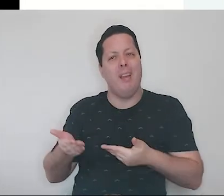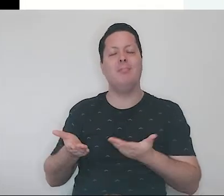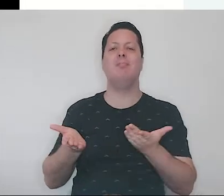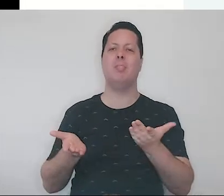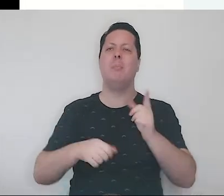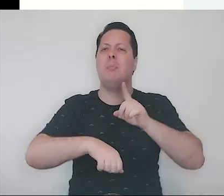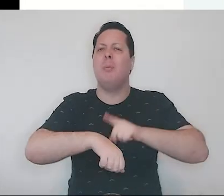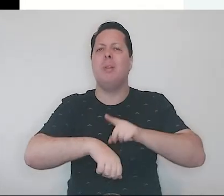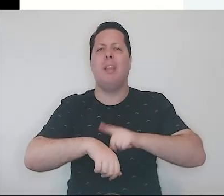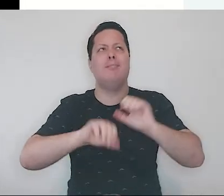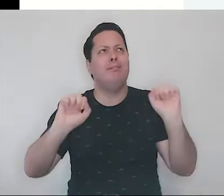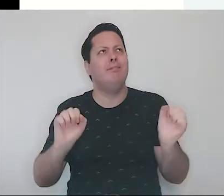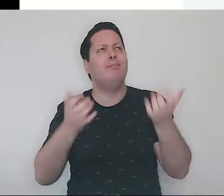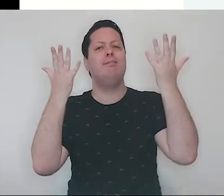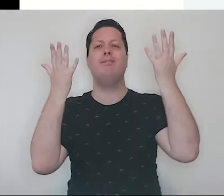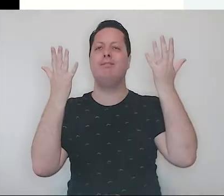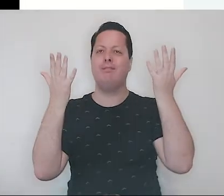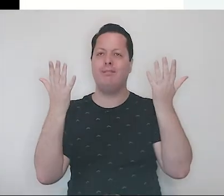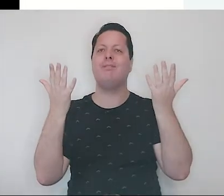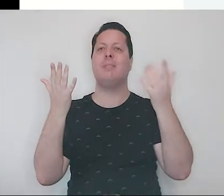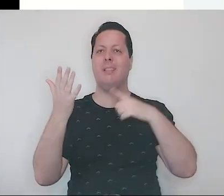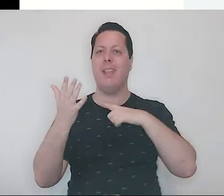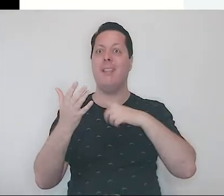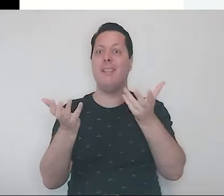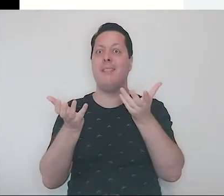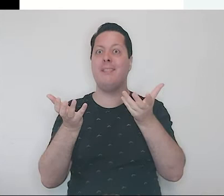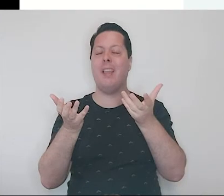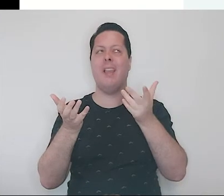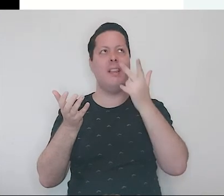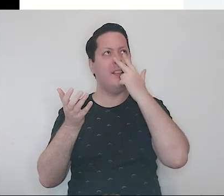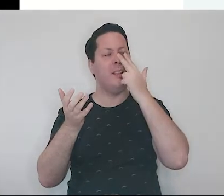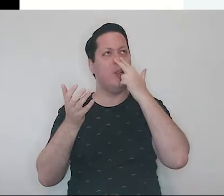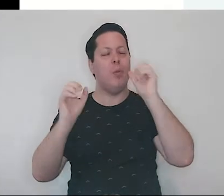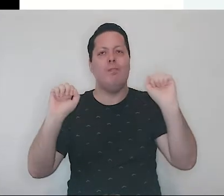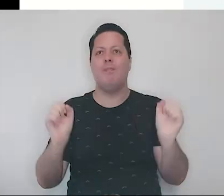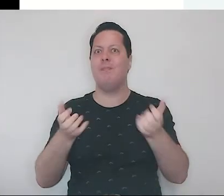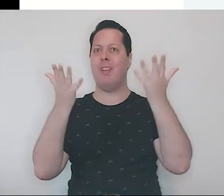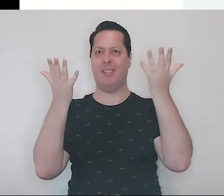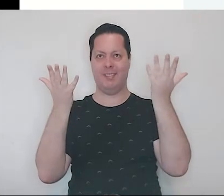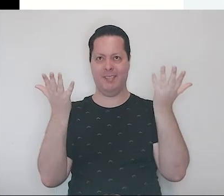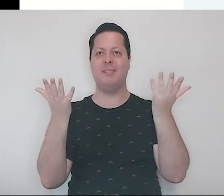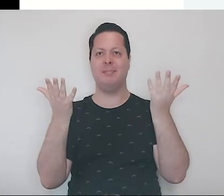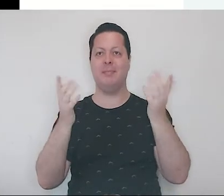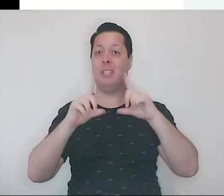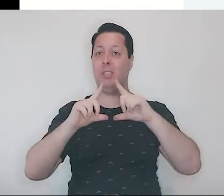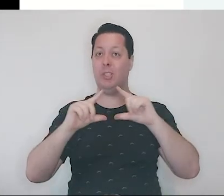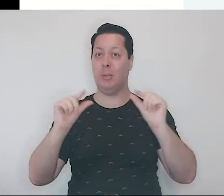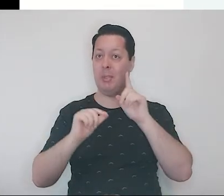que queira comemorar alguma coisa. E também